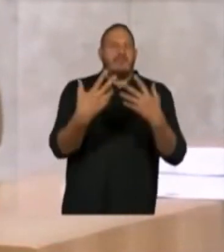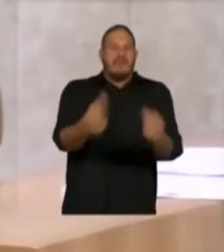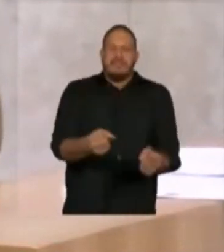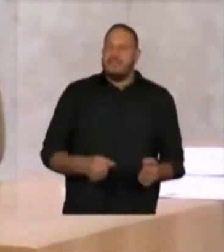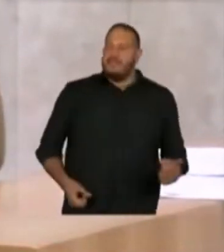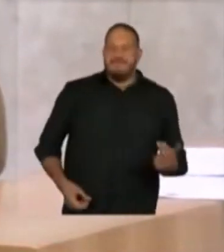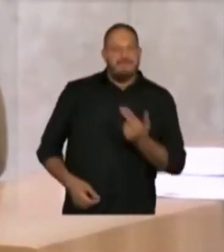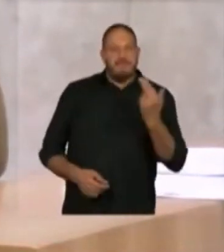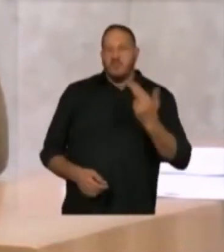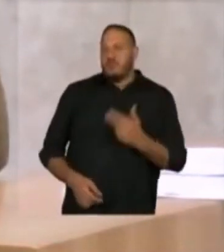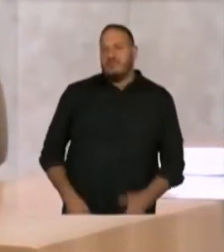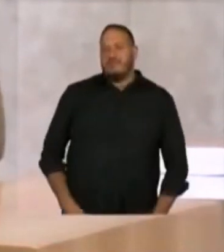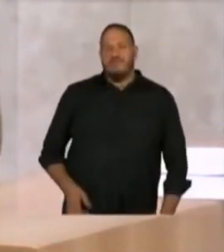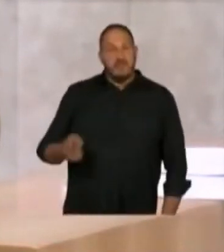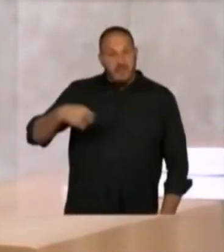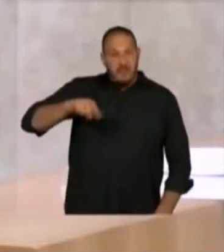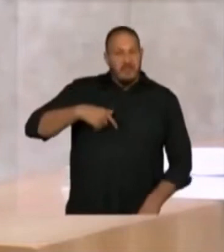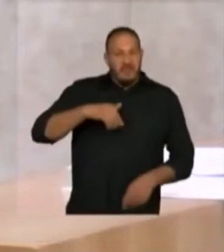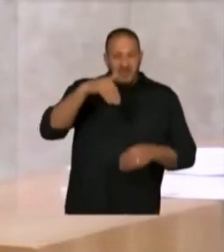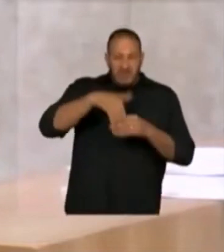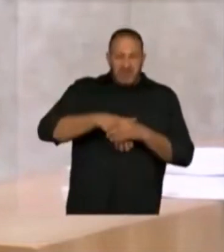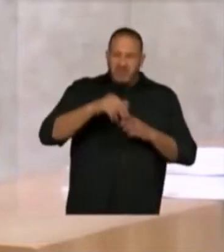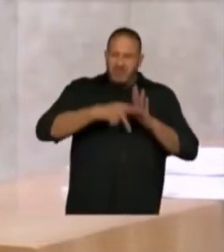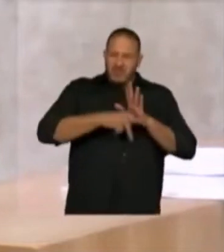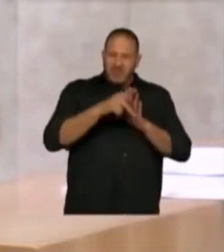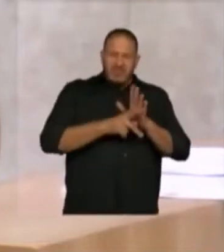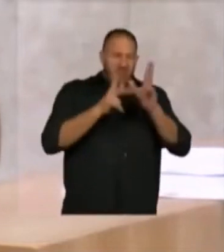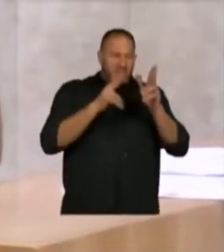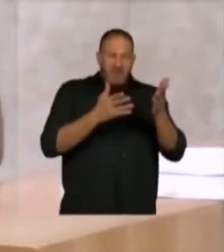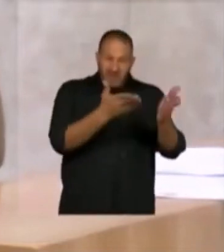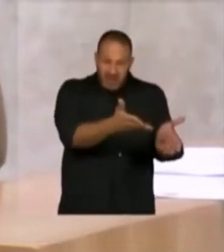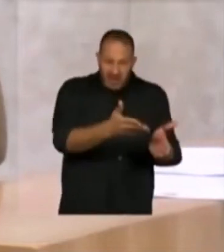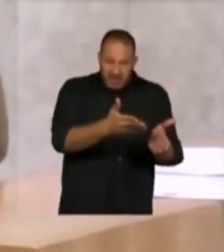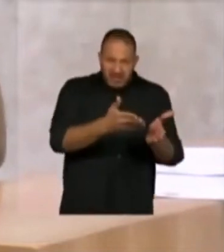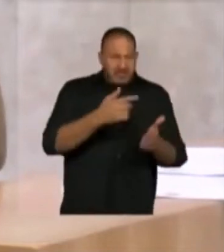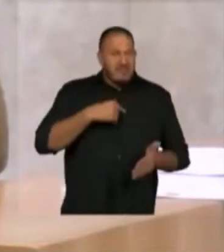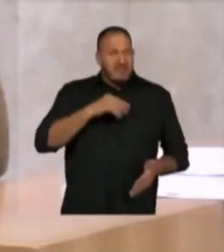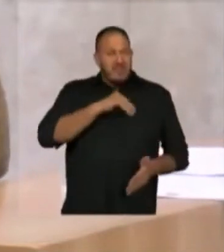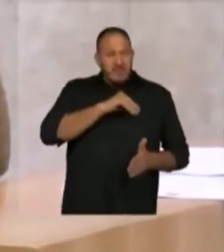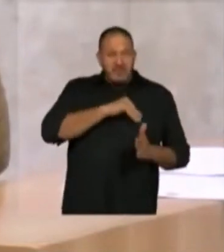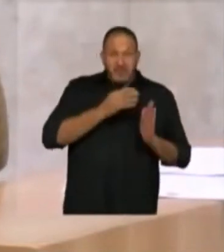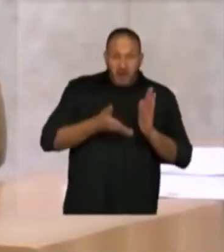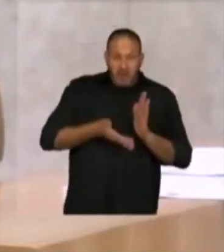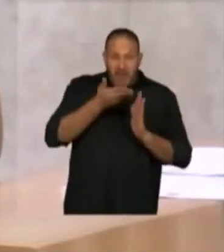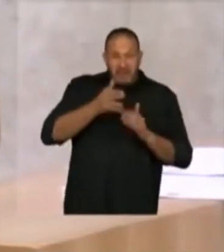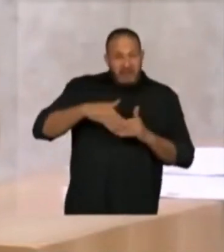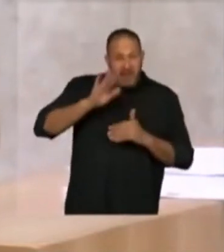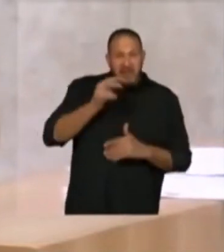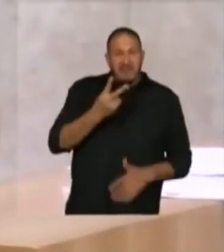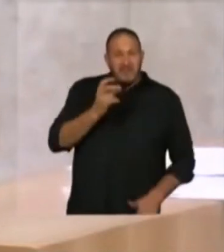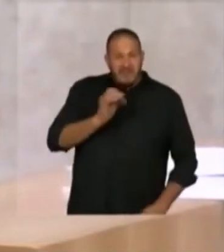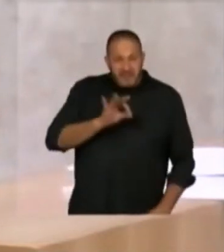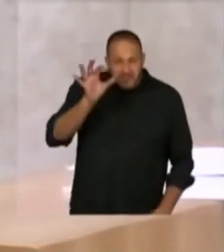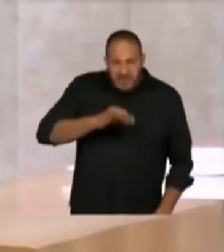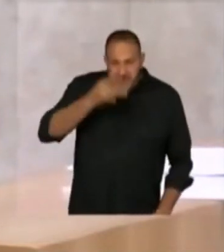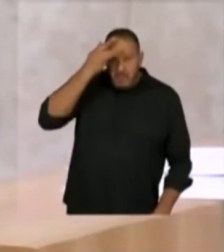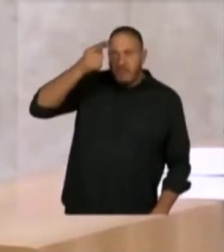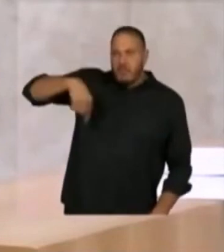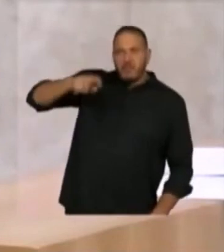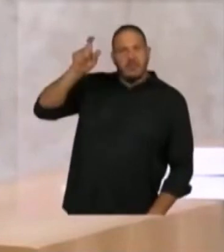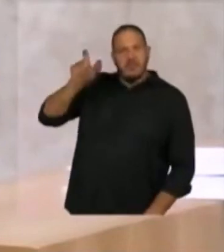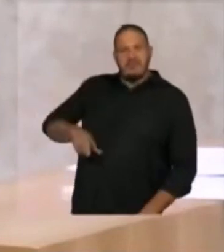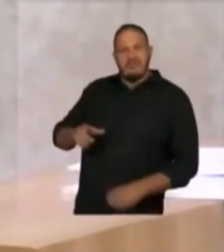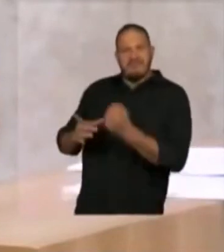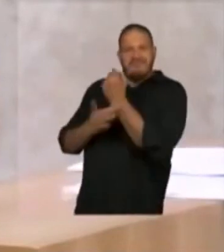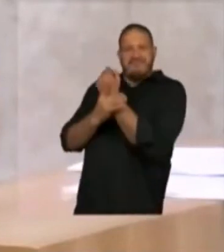Em vez de a gente votar um projeto como esse, que coloca um aumento de mais de 20% para quem é cargo de confiança,